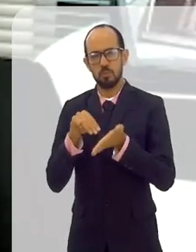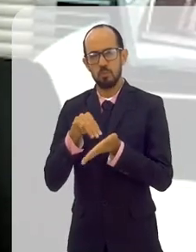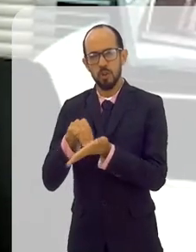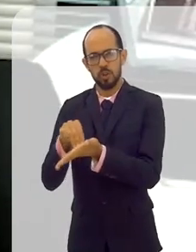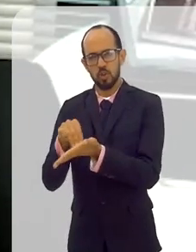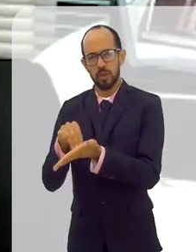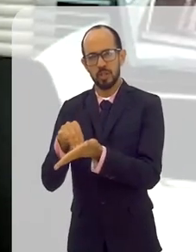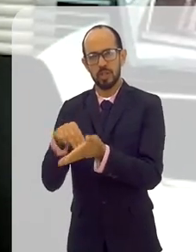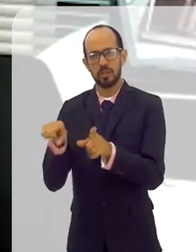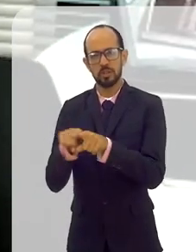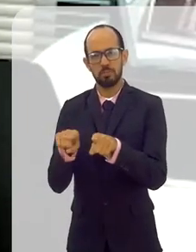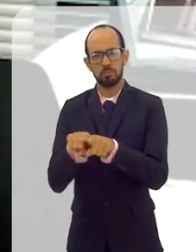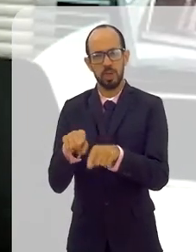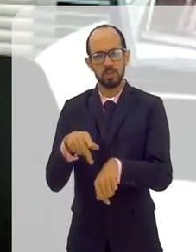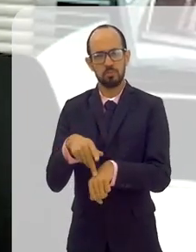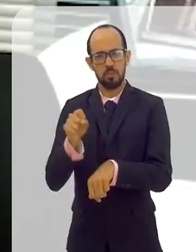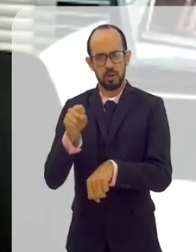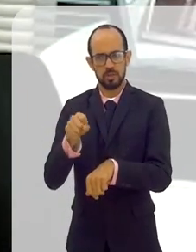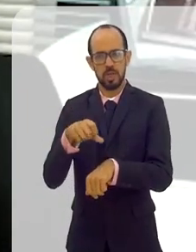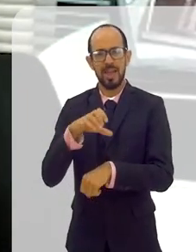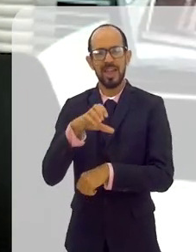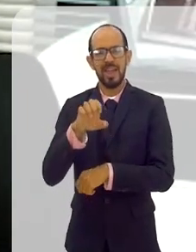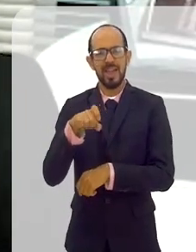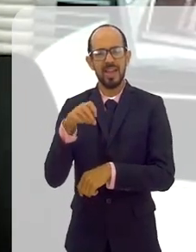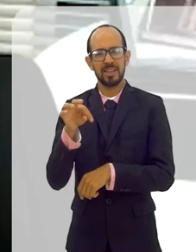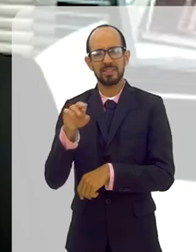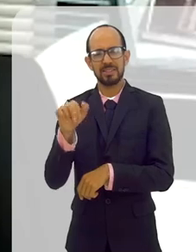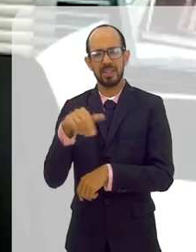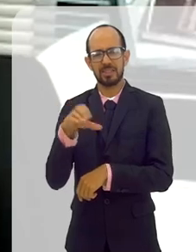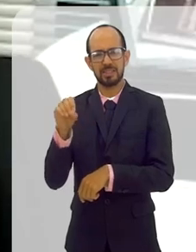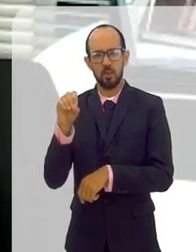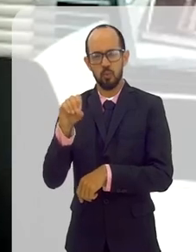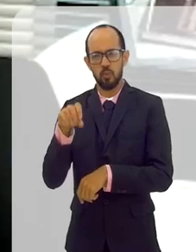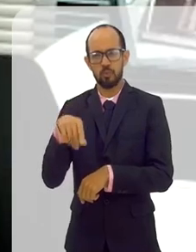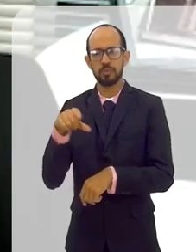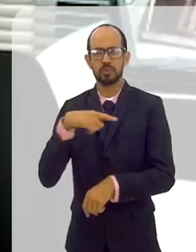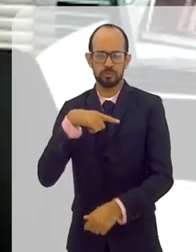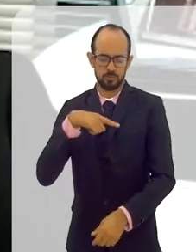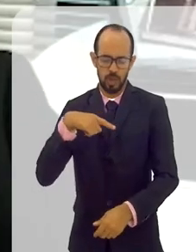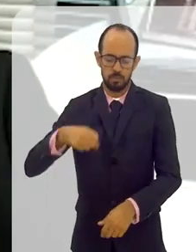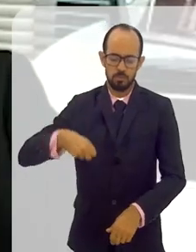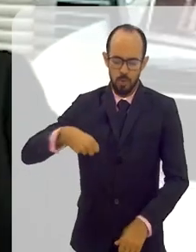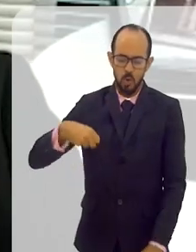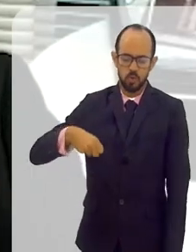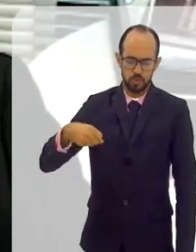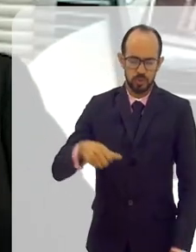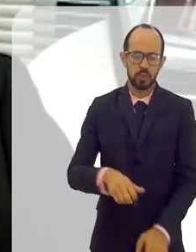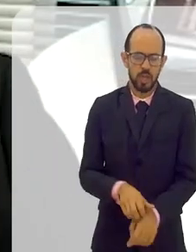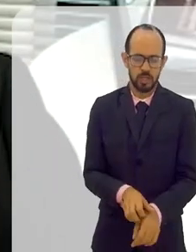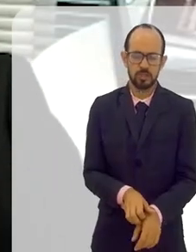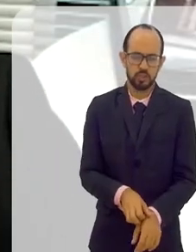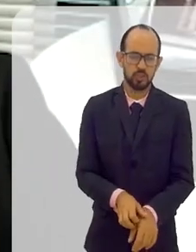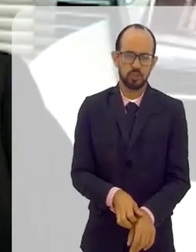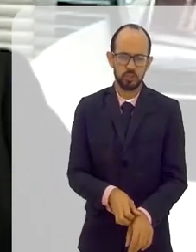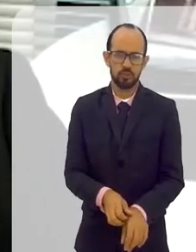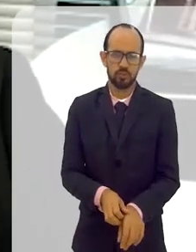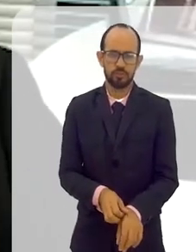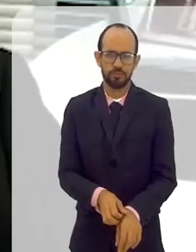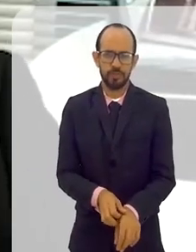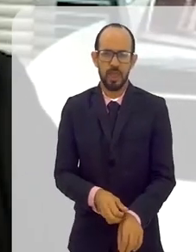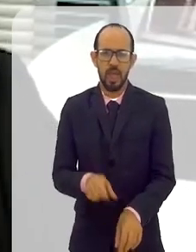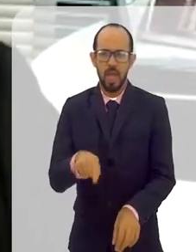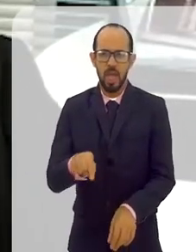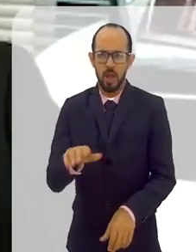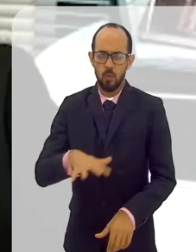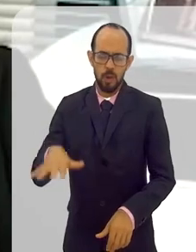Então os nossos alunos de graduação têm bolsas de extensão ou de monitoria ou de iniciação científica. É um ambiente